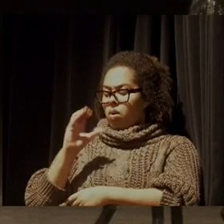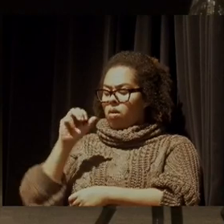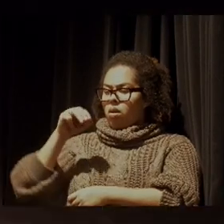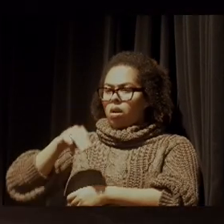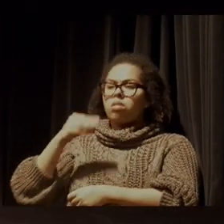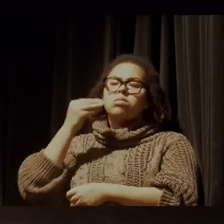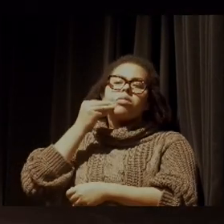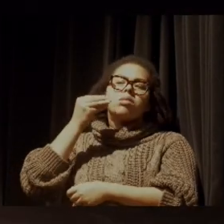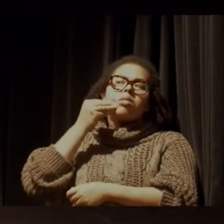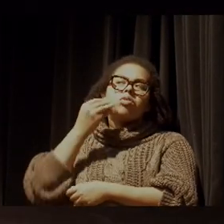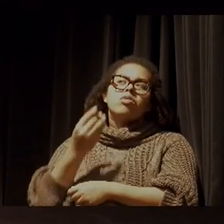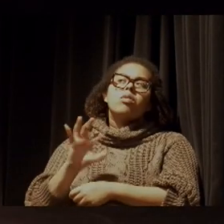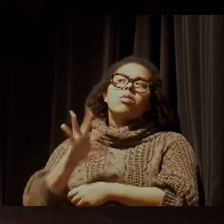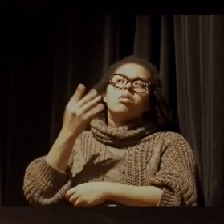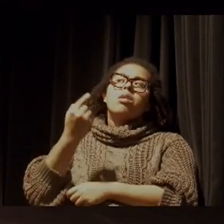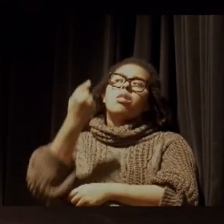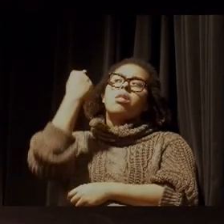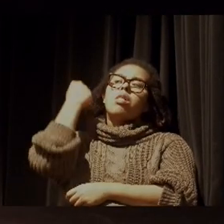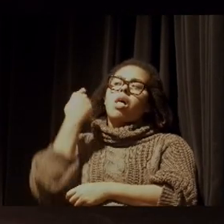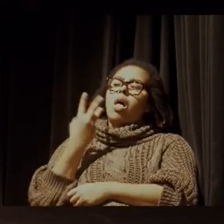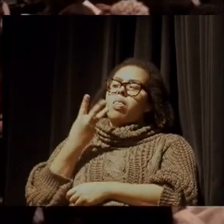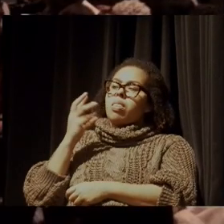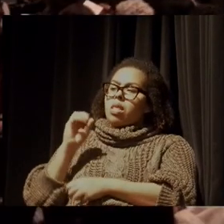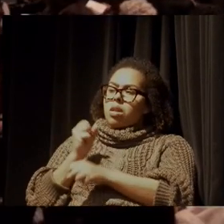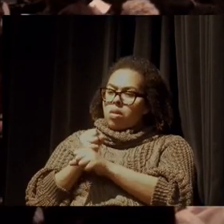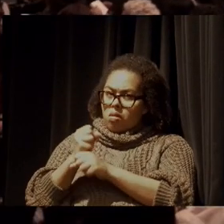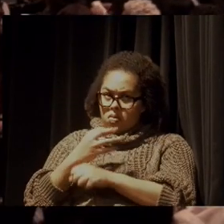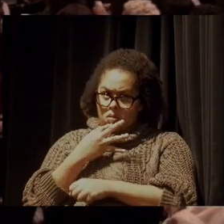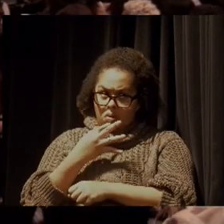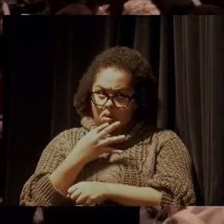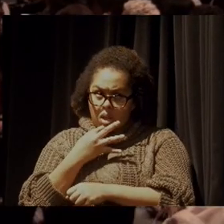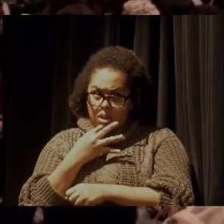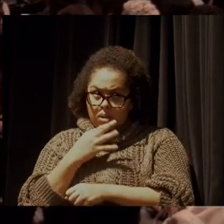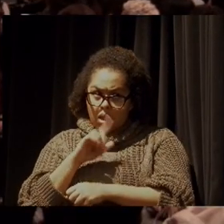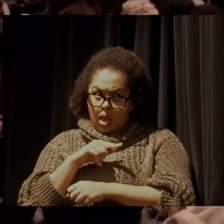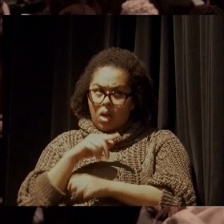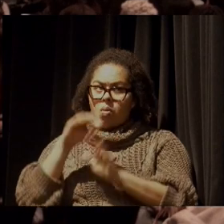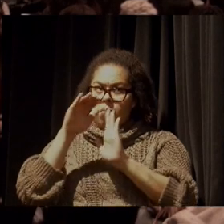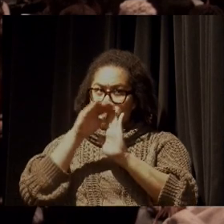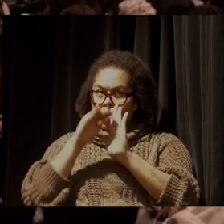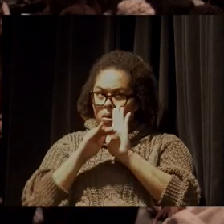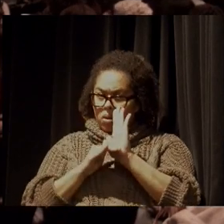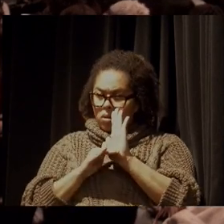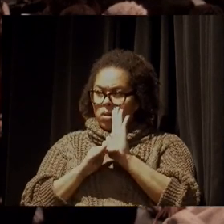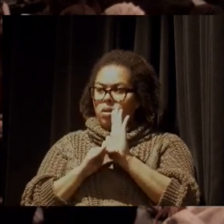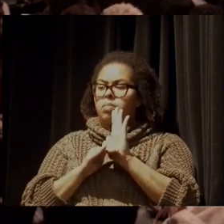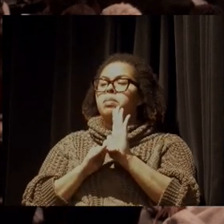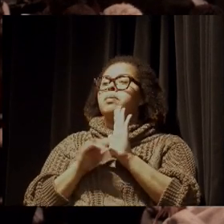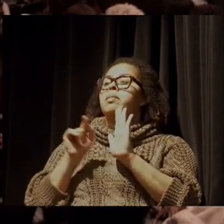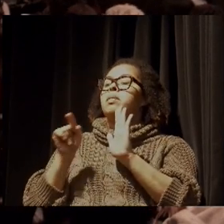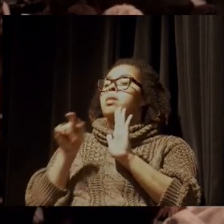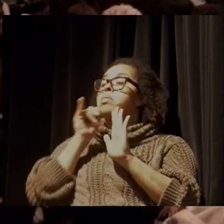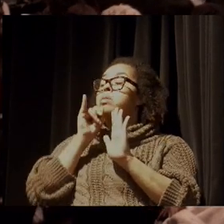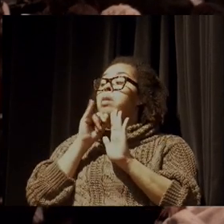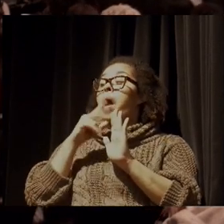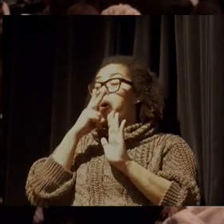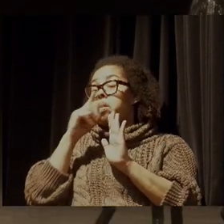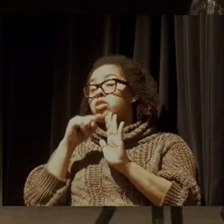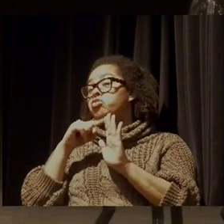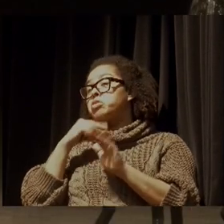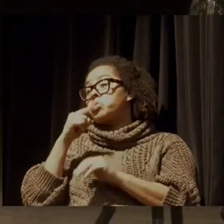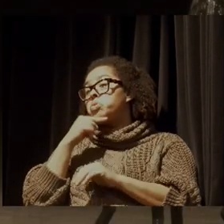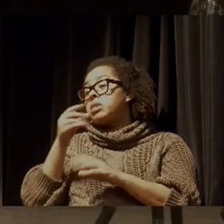atrás, você conhece o PROCAM, o programa, eu acho que nós não conseguimos tratar, internalizar